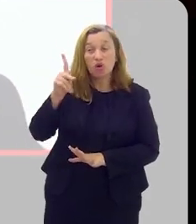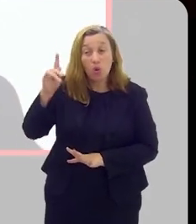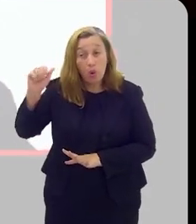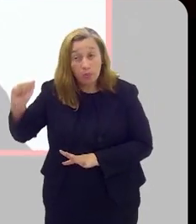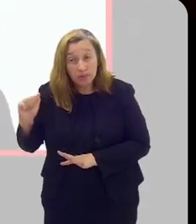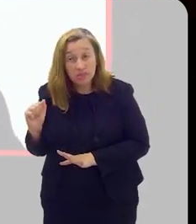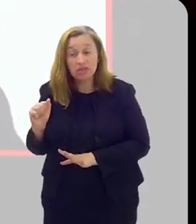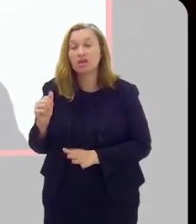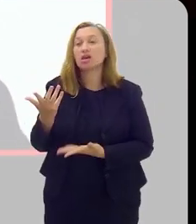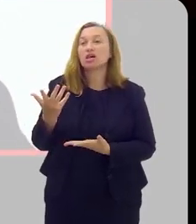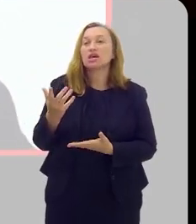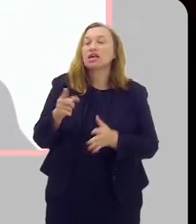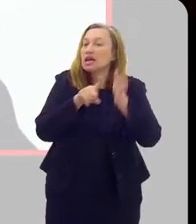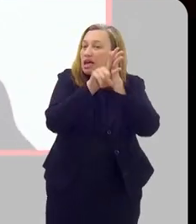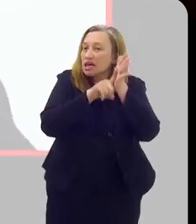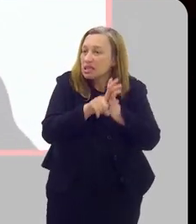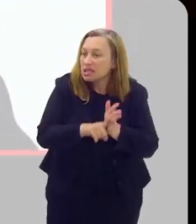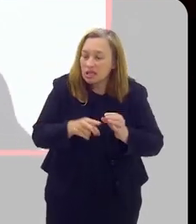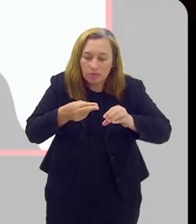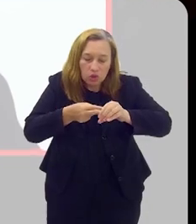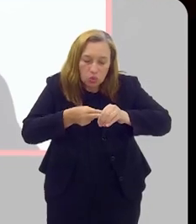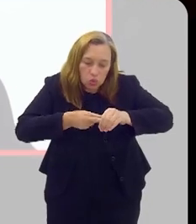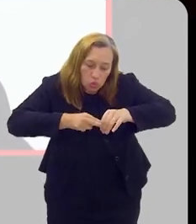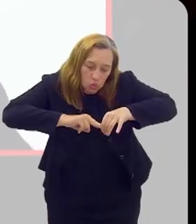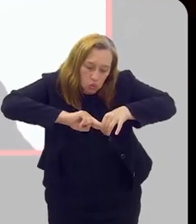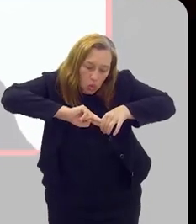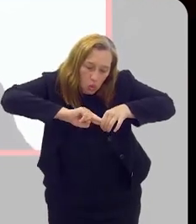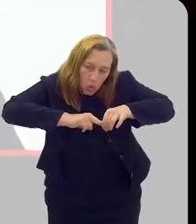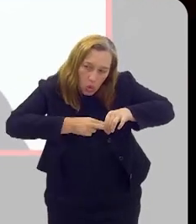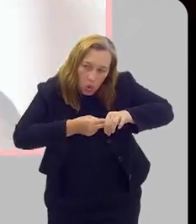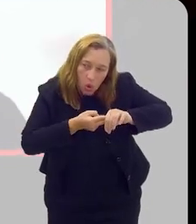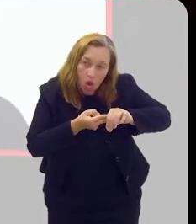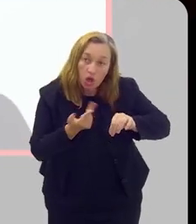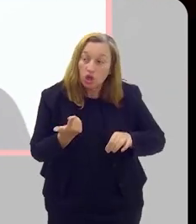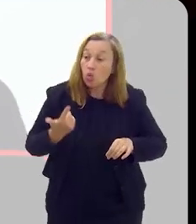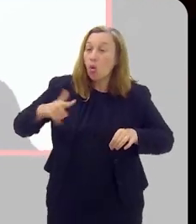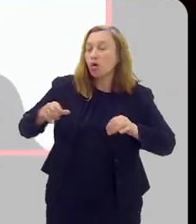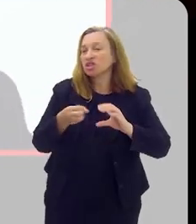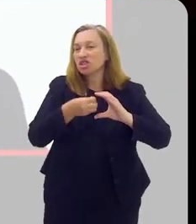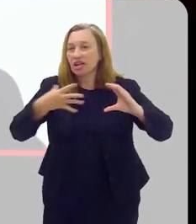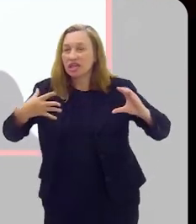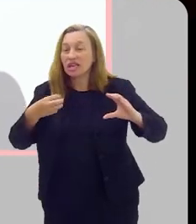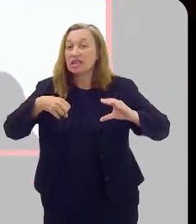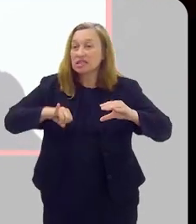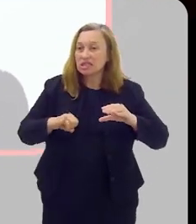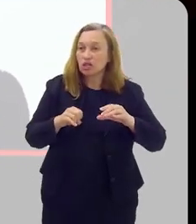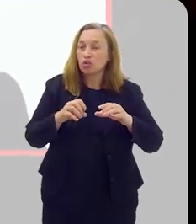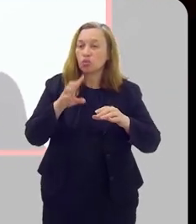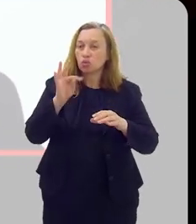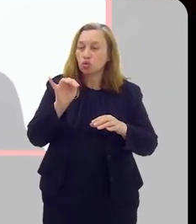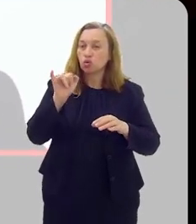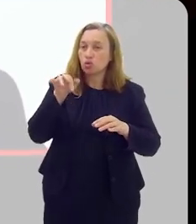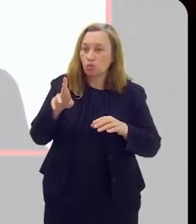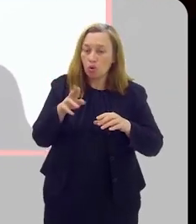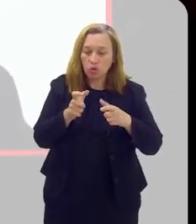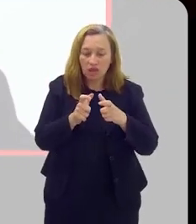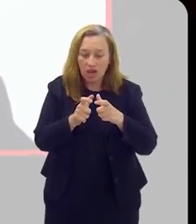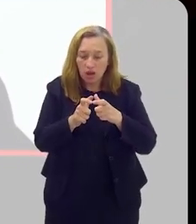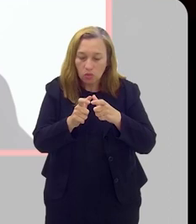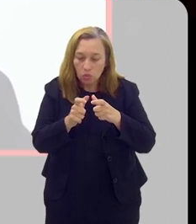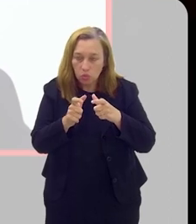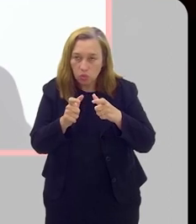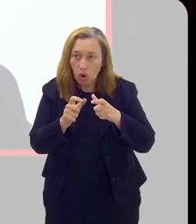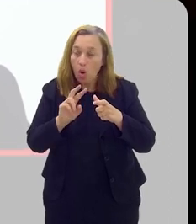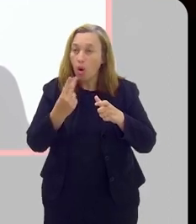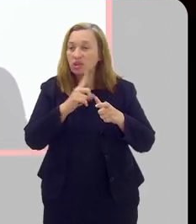biópsia que a gente faz, através do exame do toque retal, e de outras características, se esse tumor tá crescendo ou não, e às